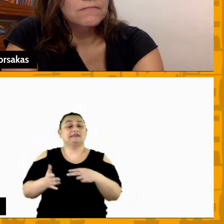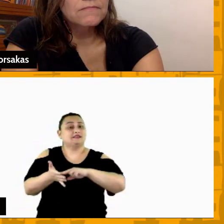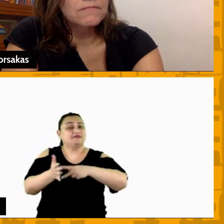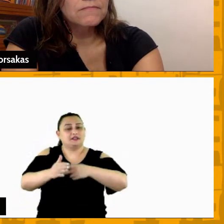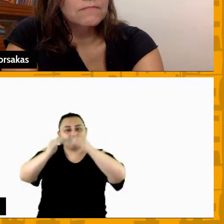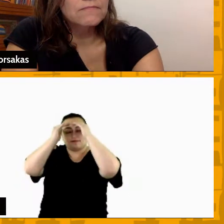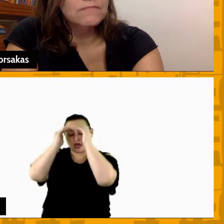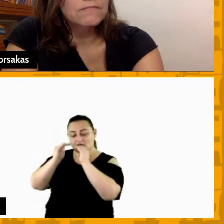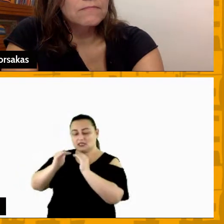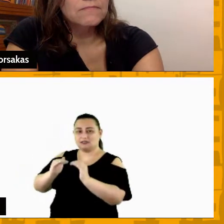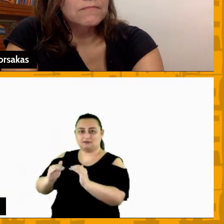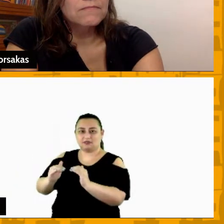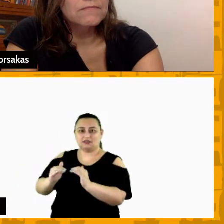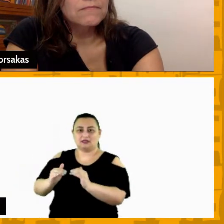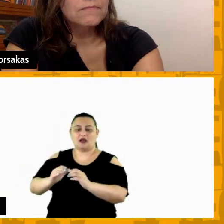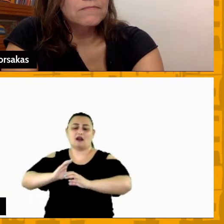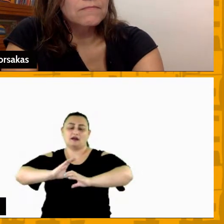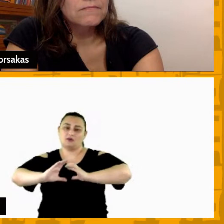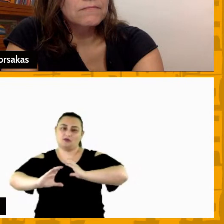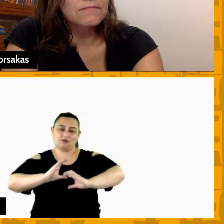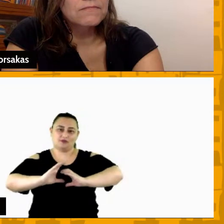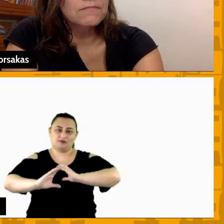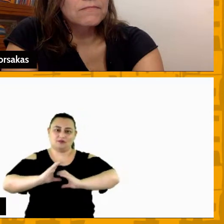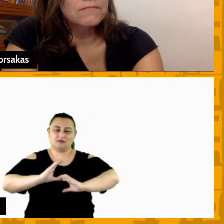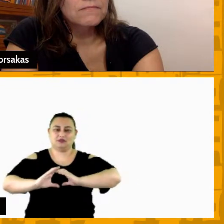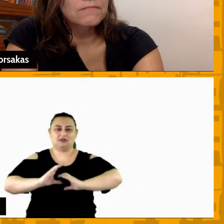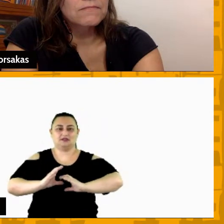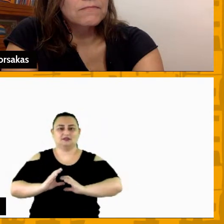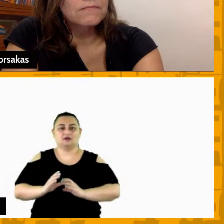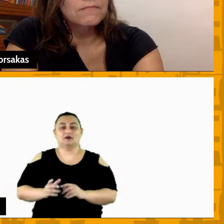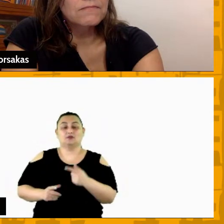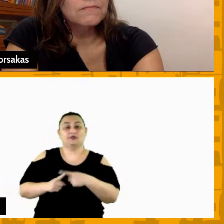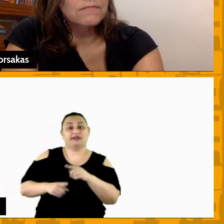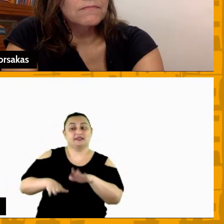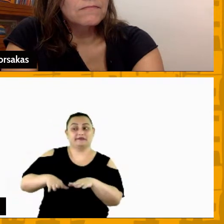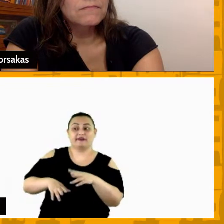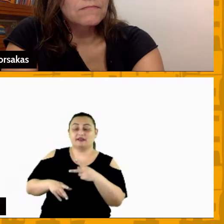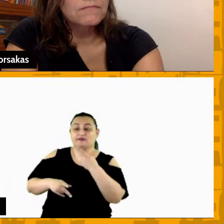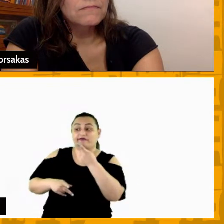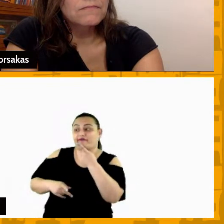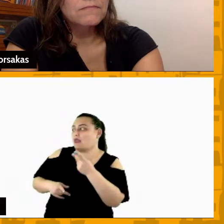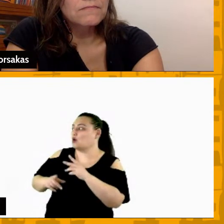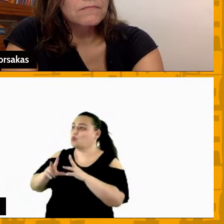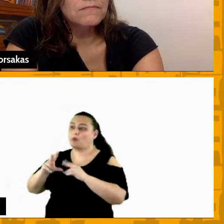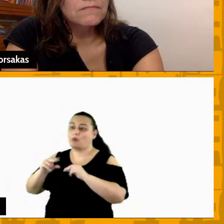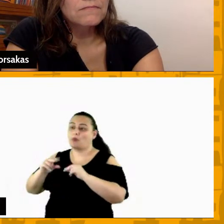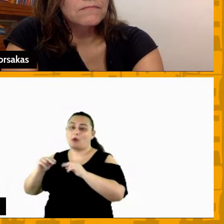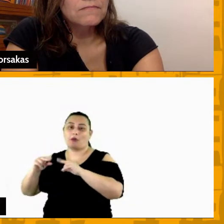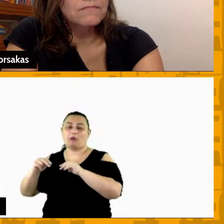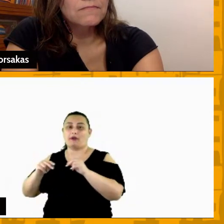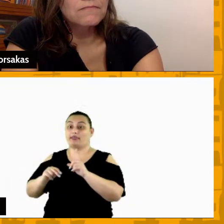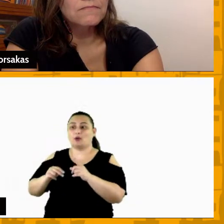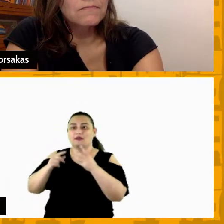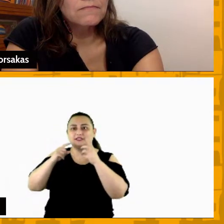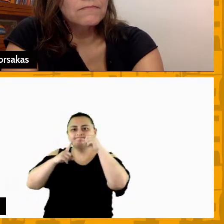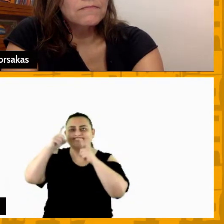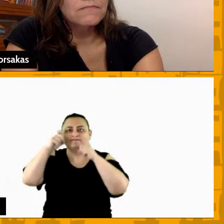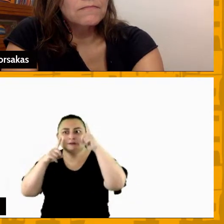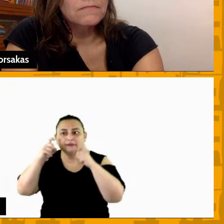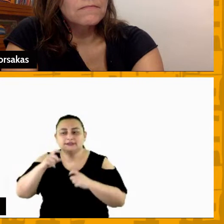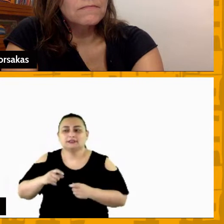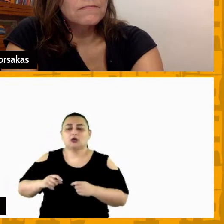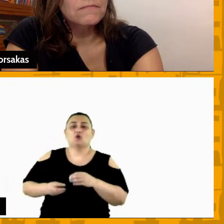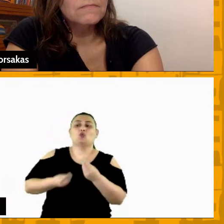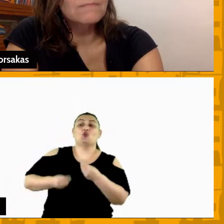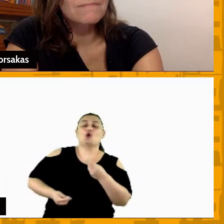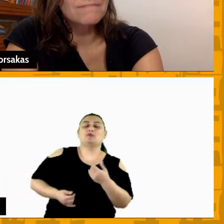dessa comunicação que não verbal porque muitas vezes você pode não falar mas a forma de você jogar